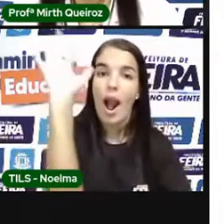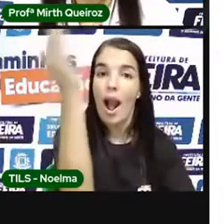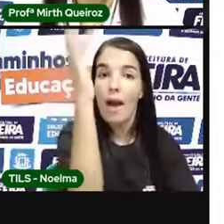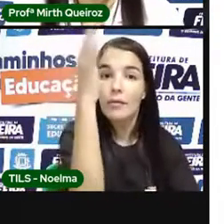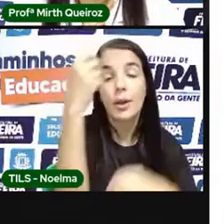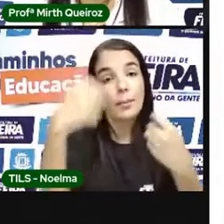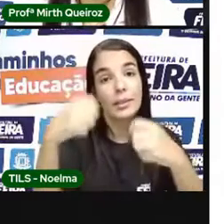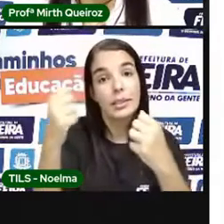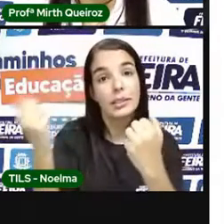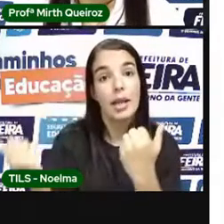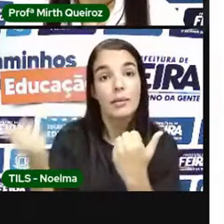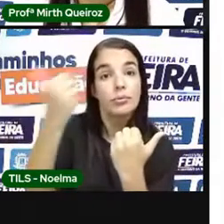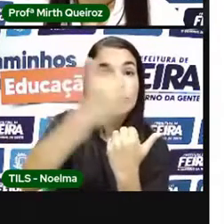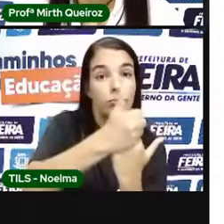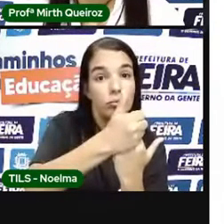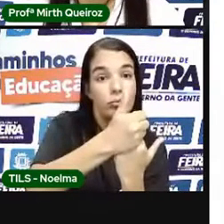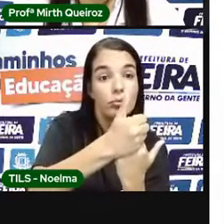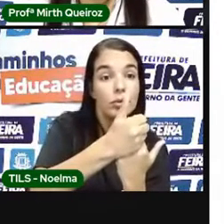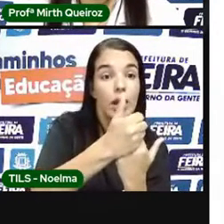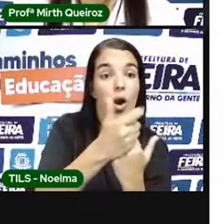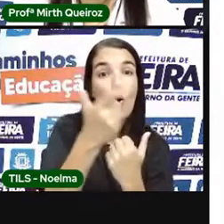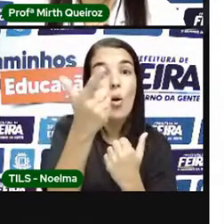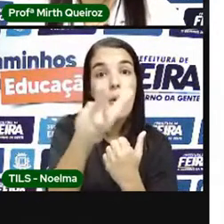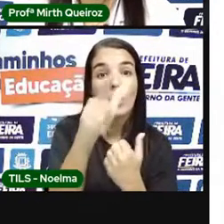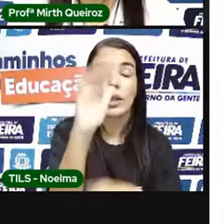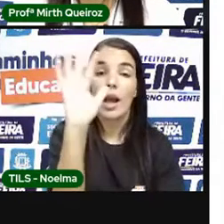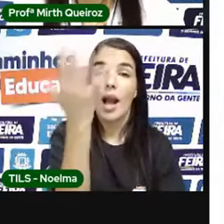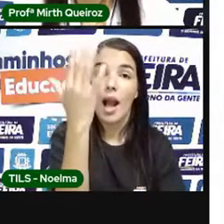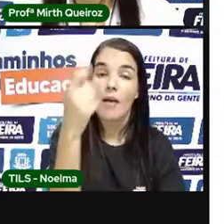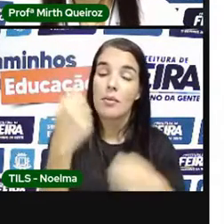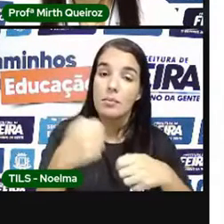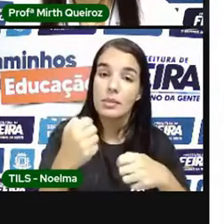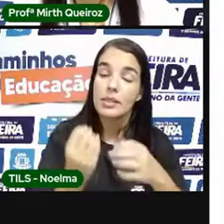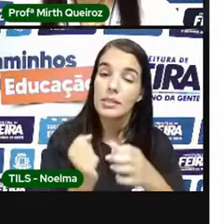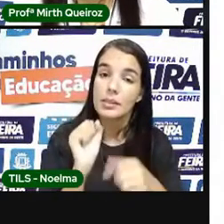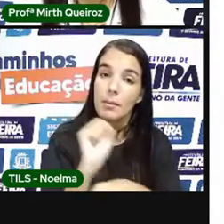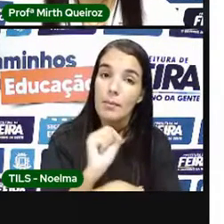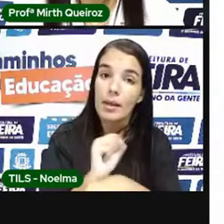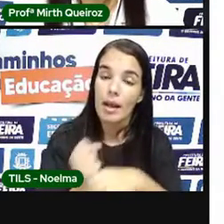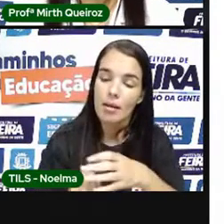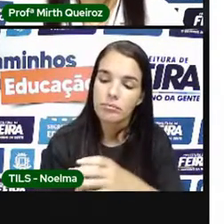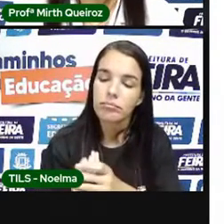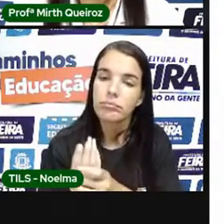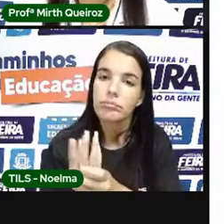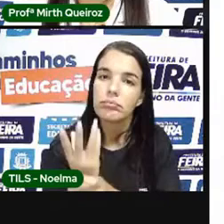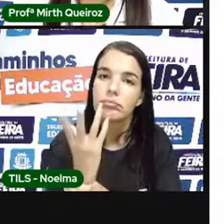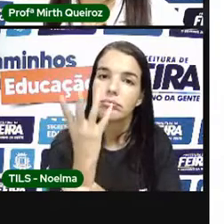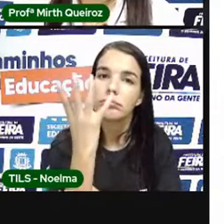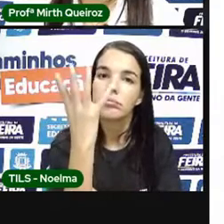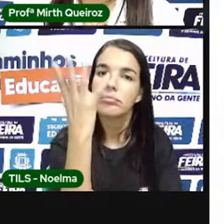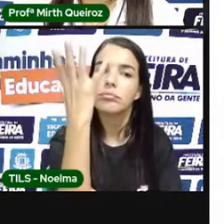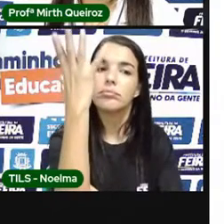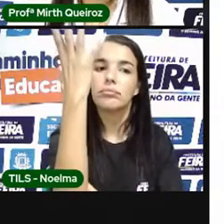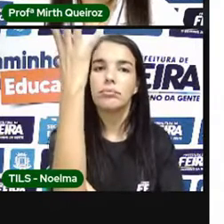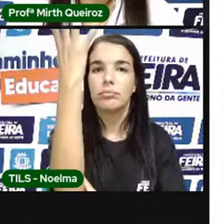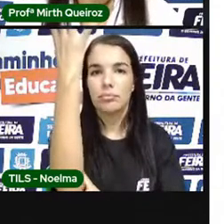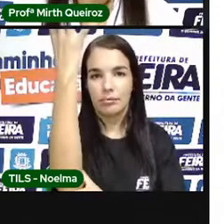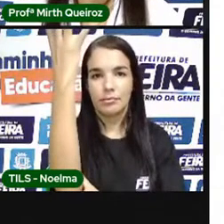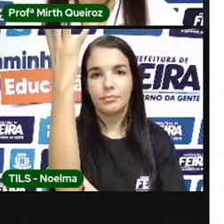E também Esperar Que essa árvore Ela se desenvolva E não retirar E Essas árvores De forma